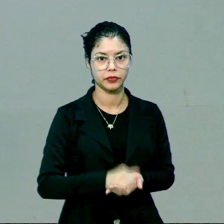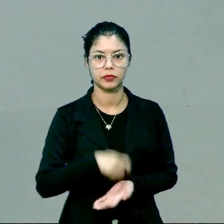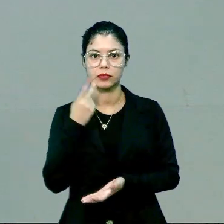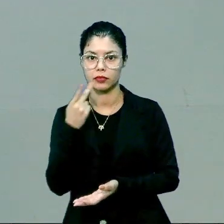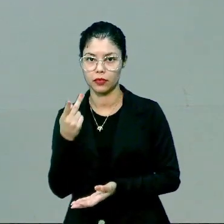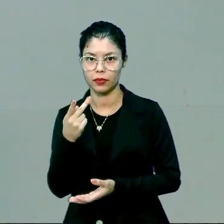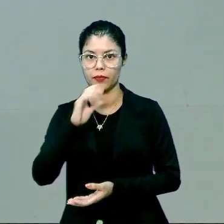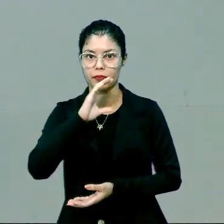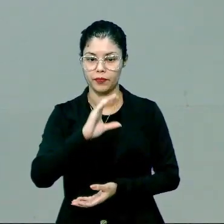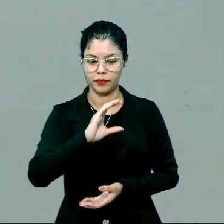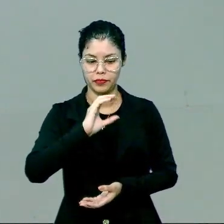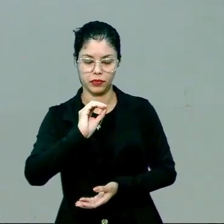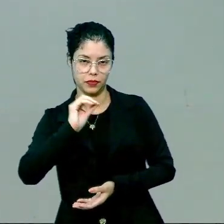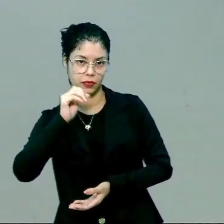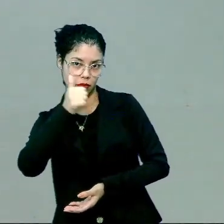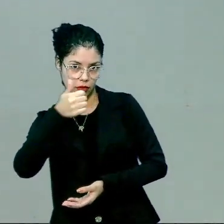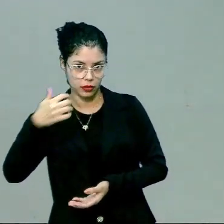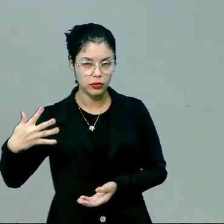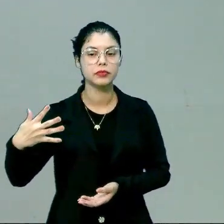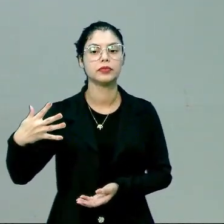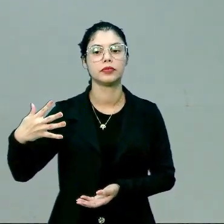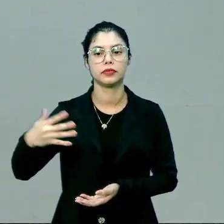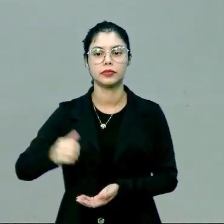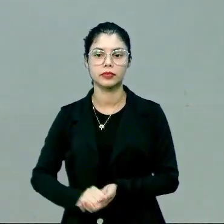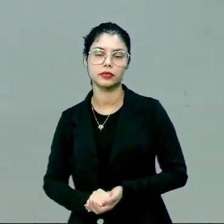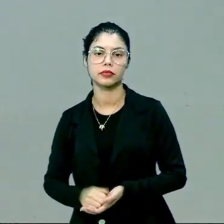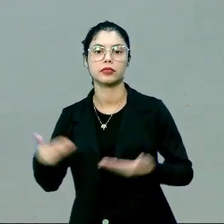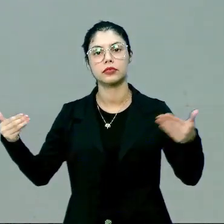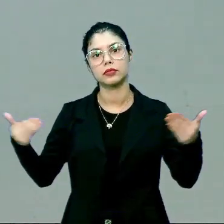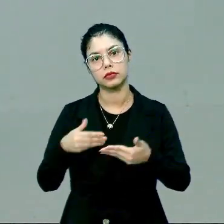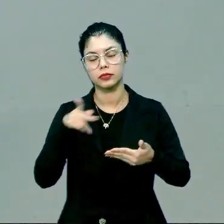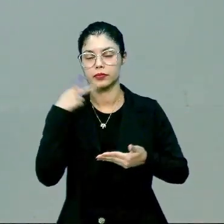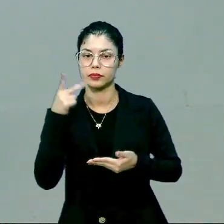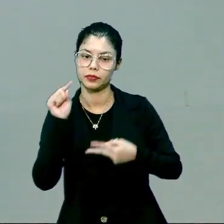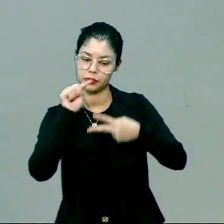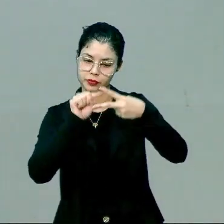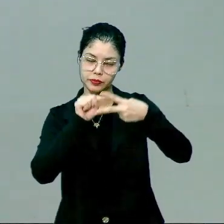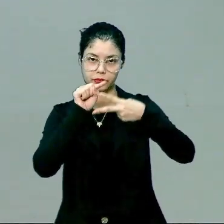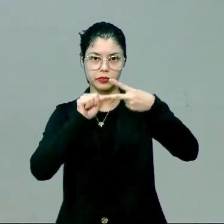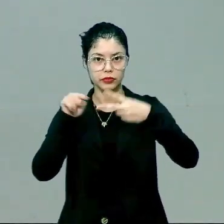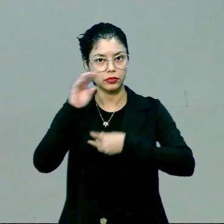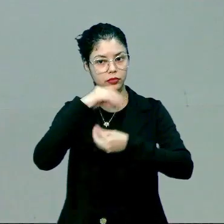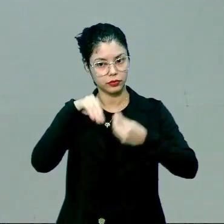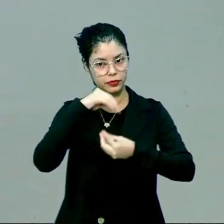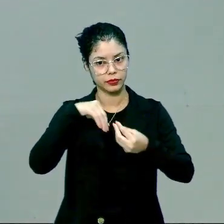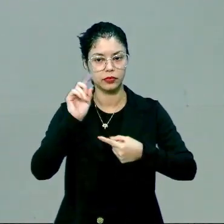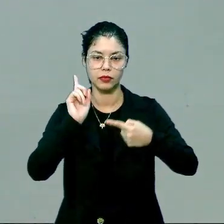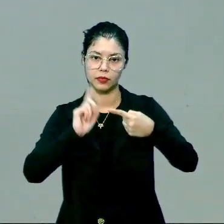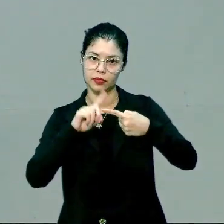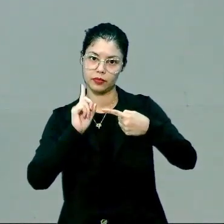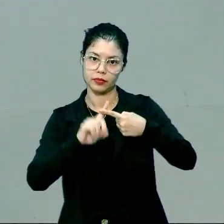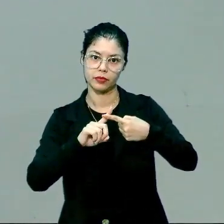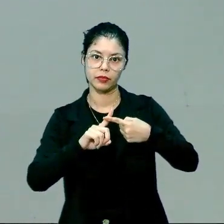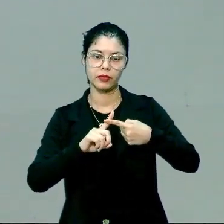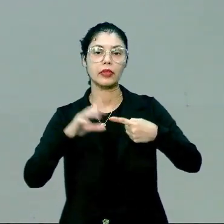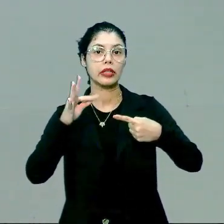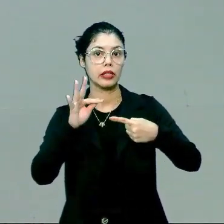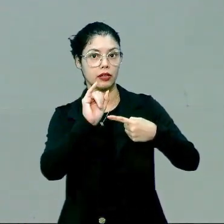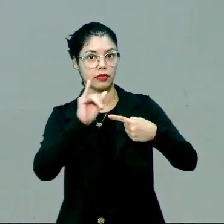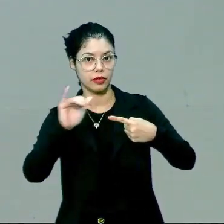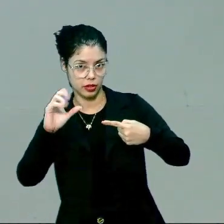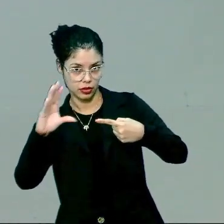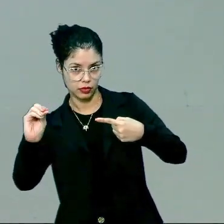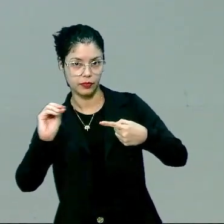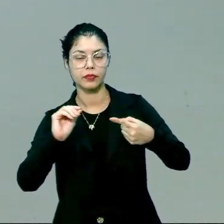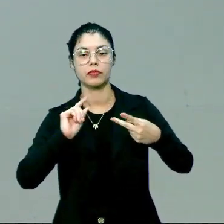falamos de carbono 14, que é uma datação radioativa, e agora nós vamos falar de dois tipos de reações. Uma reação de fissão nuclear